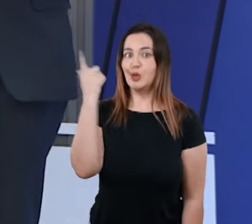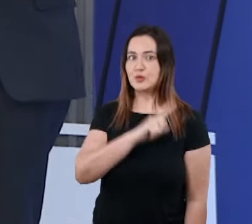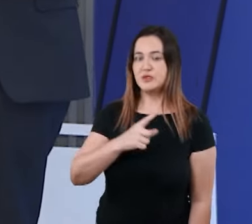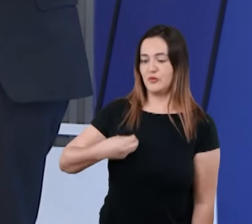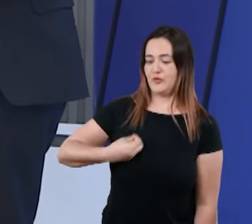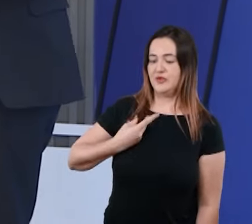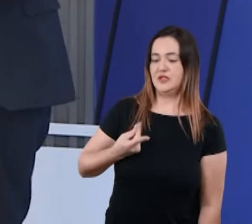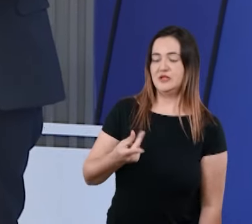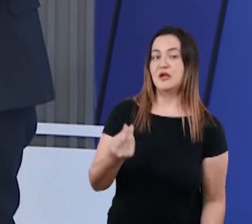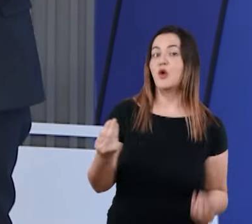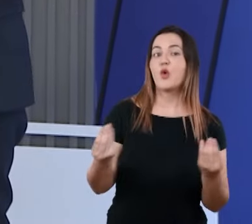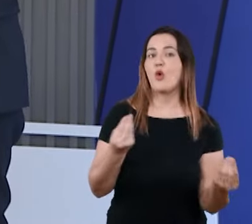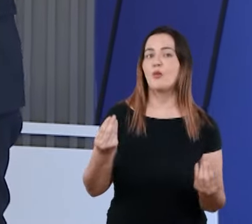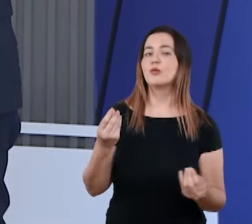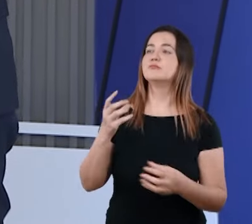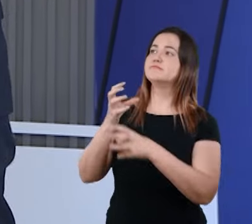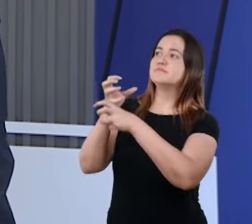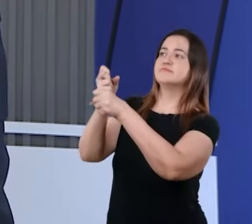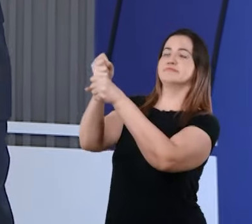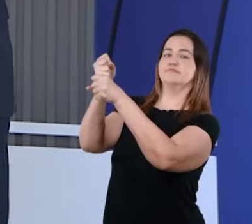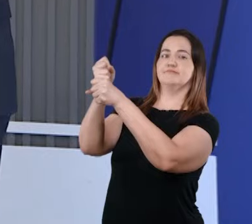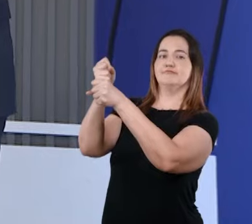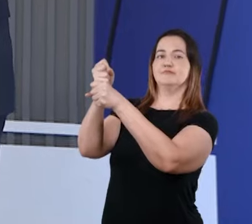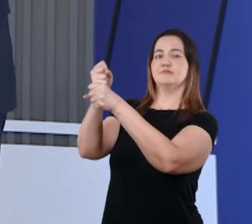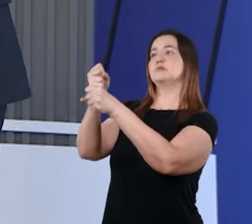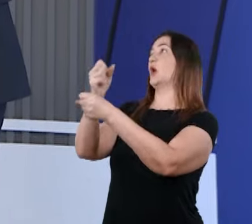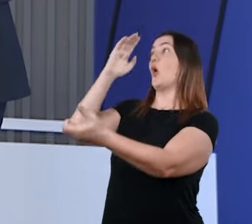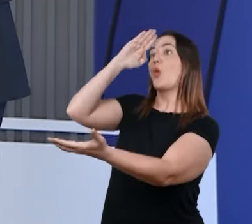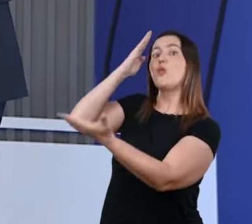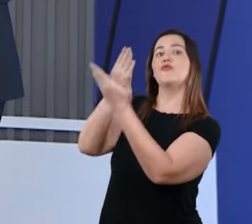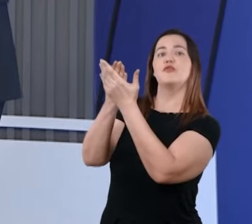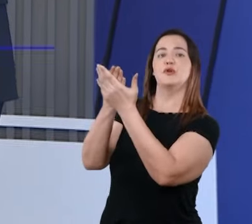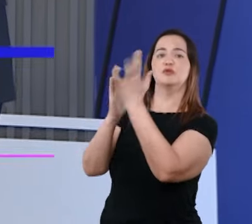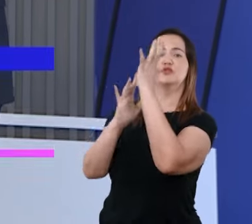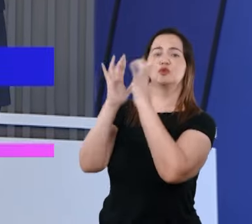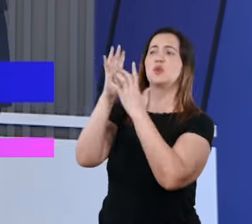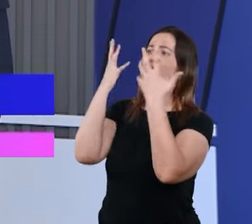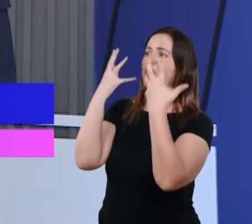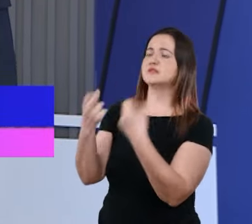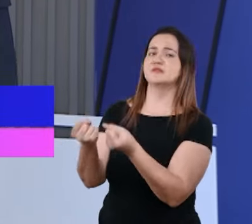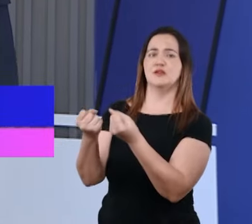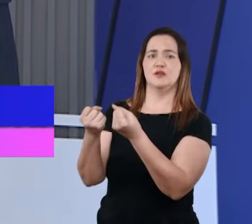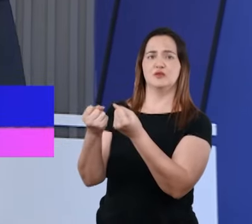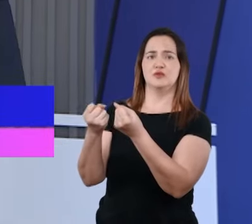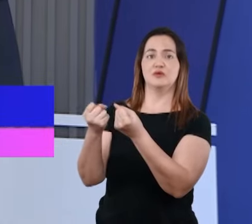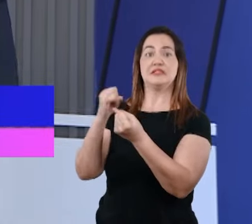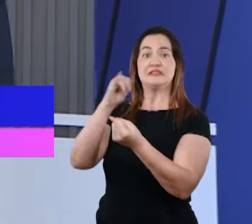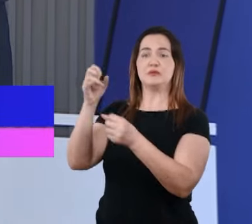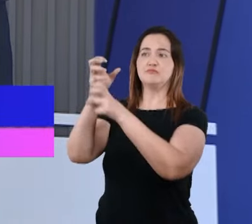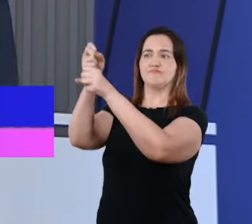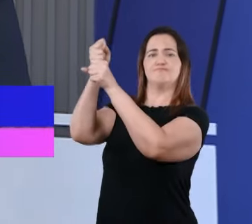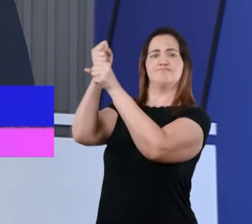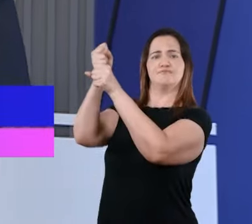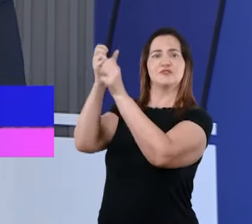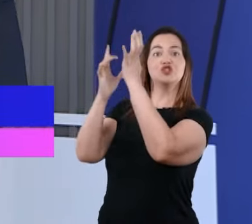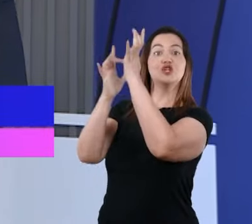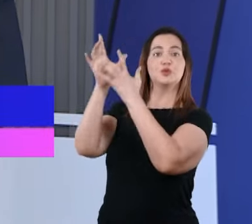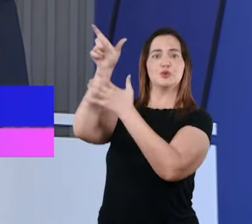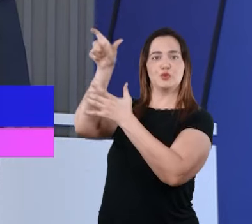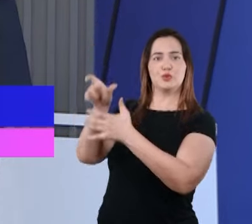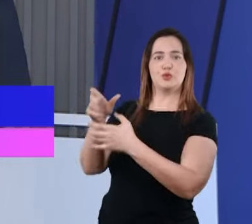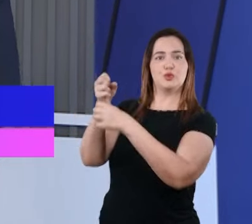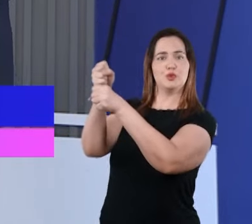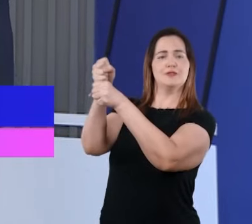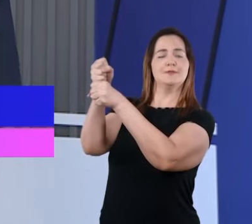se nós estivermos ligados ao Filho. Se eu me desconecto de Jesus, eu me desconecto da fonte da vida.